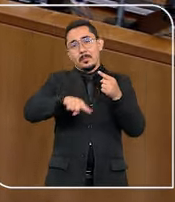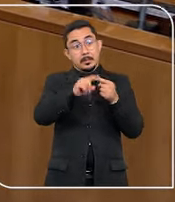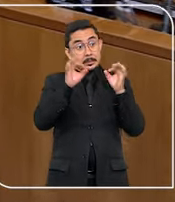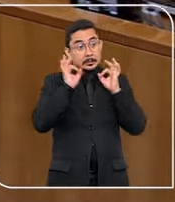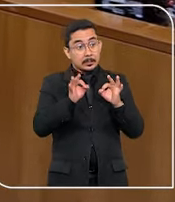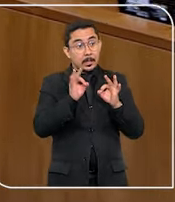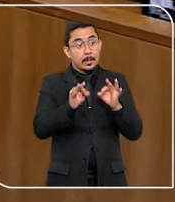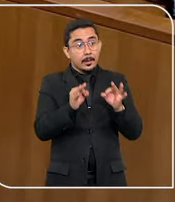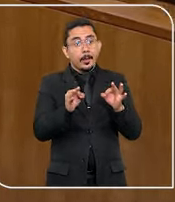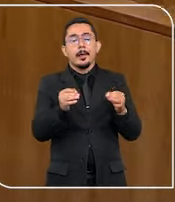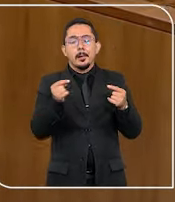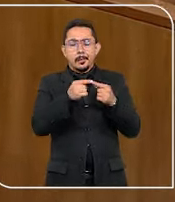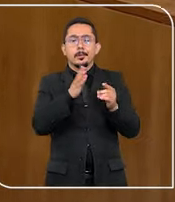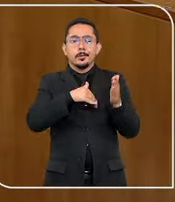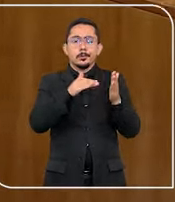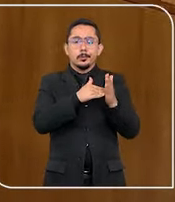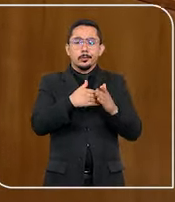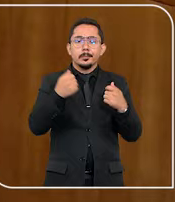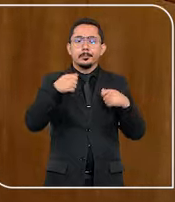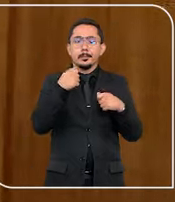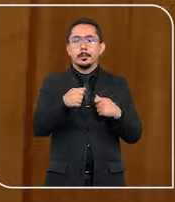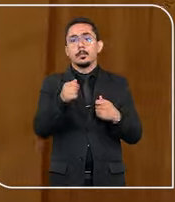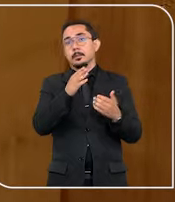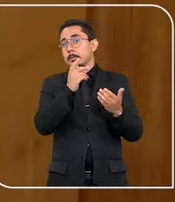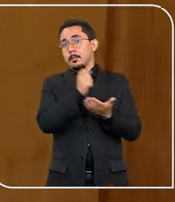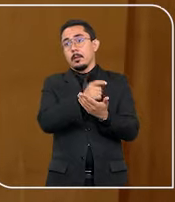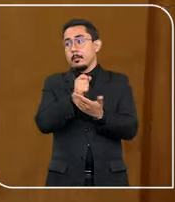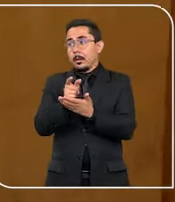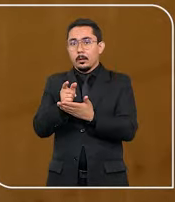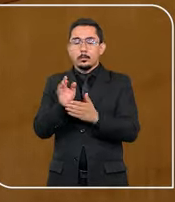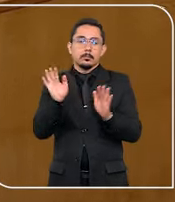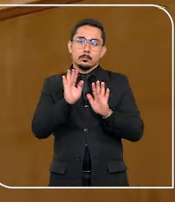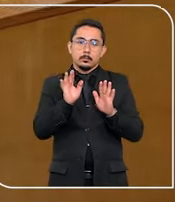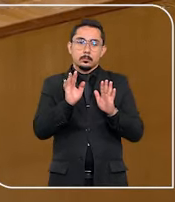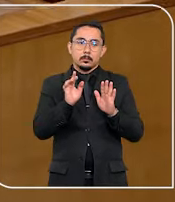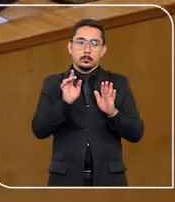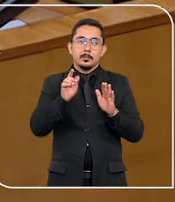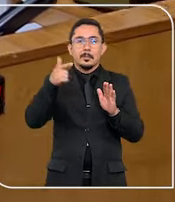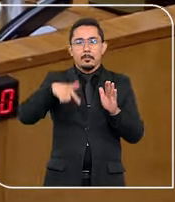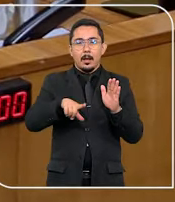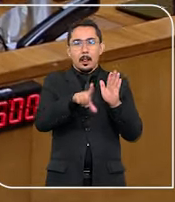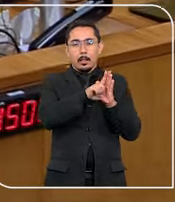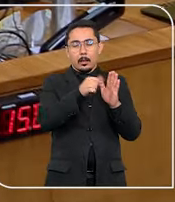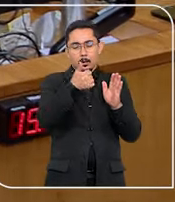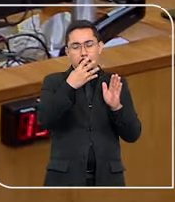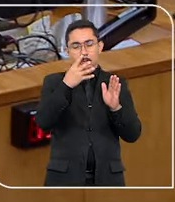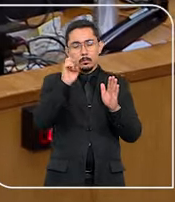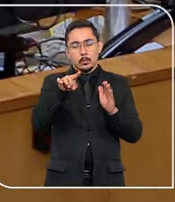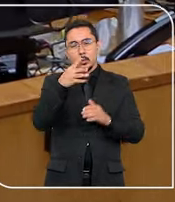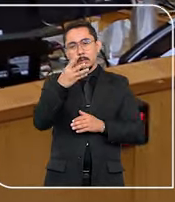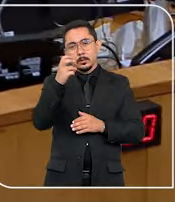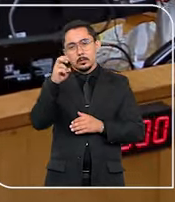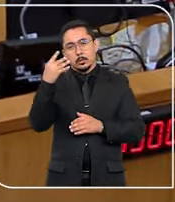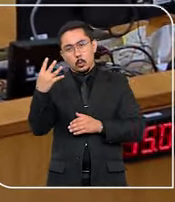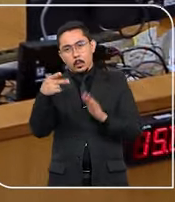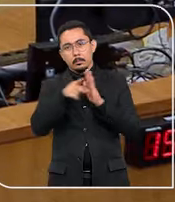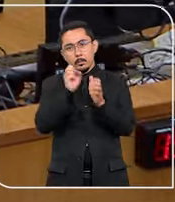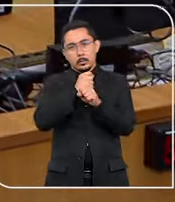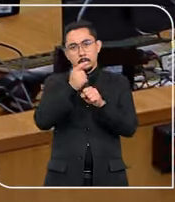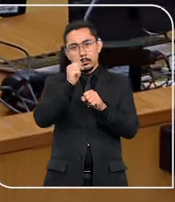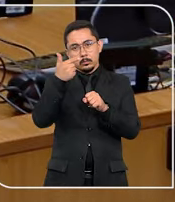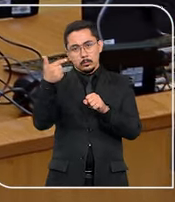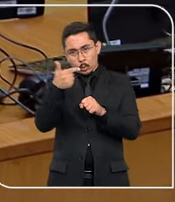científica suficiente para tornar a cobertura compulsória. Sustentou ainda que a Lei nº 14.454, de 2022,